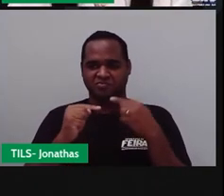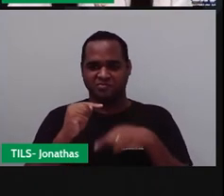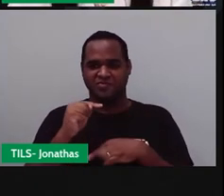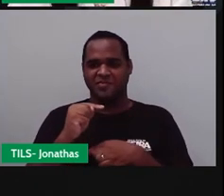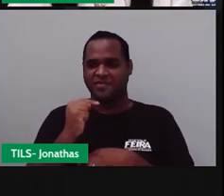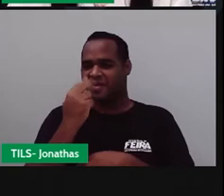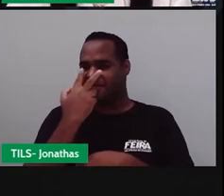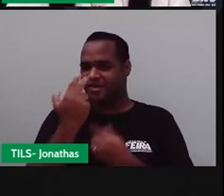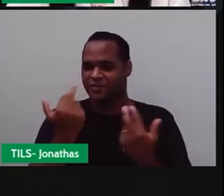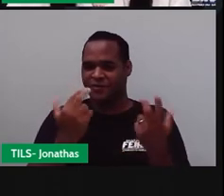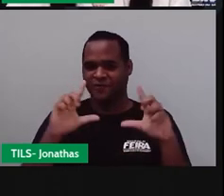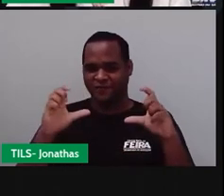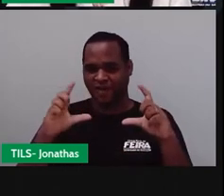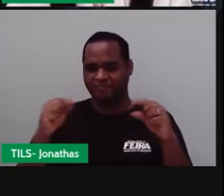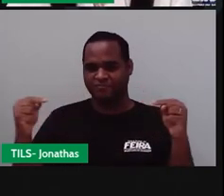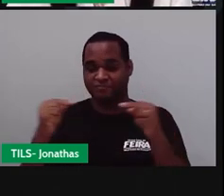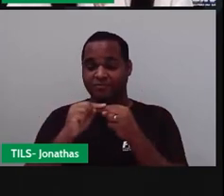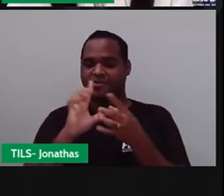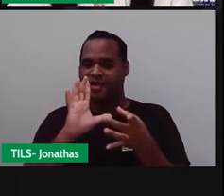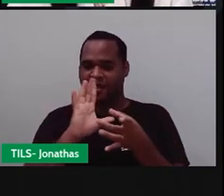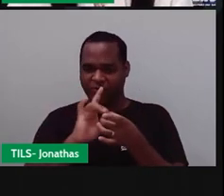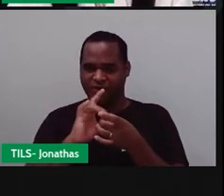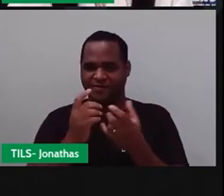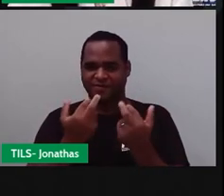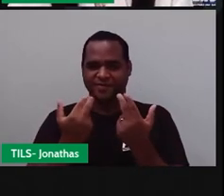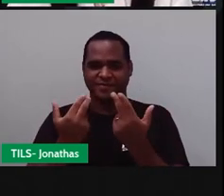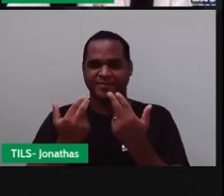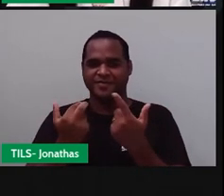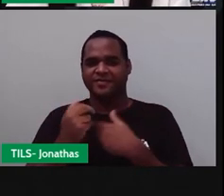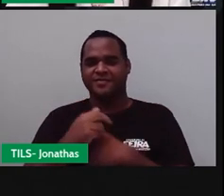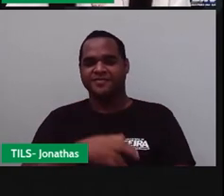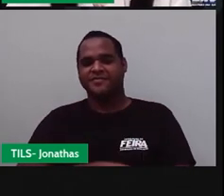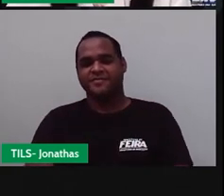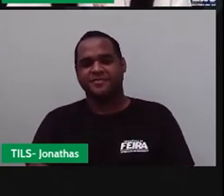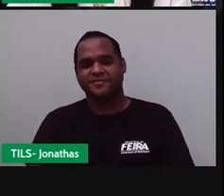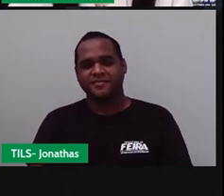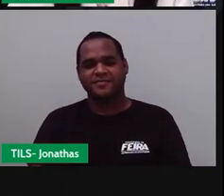ser duas imagens representando a mesma coisa.